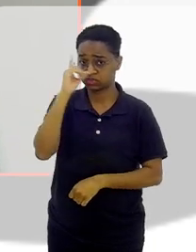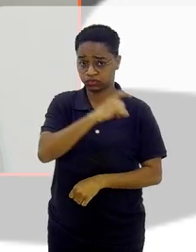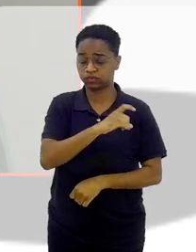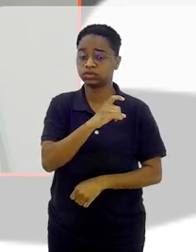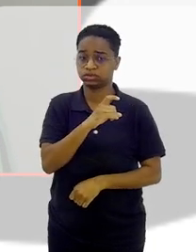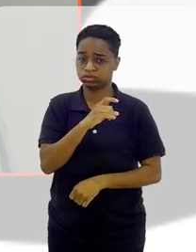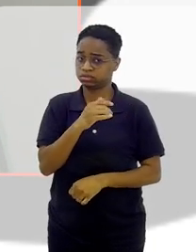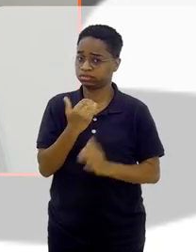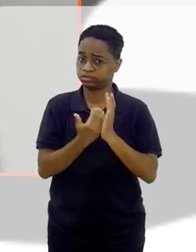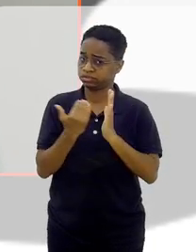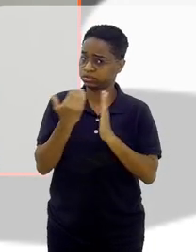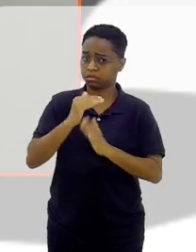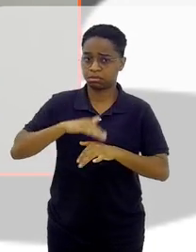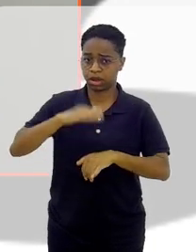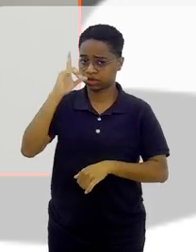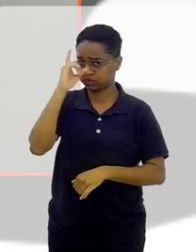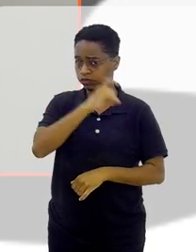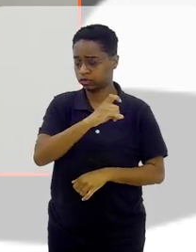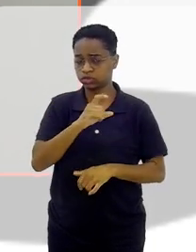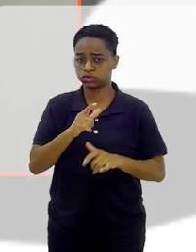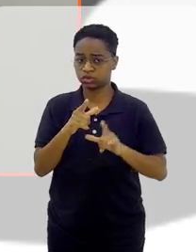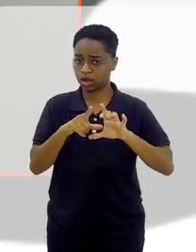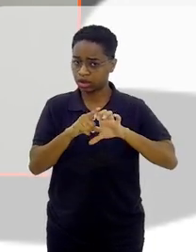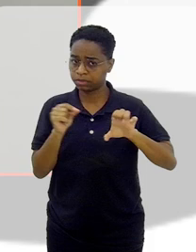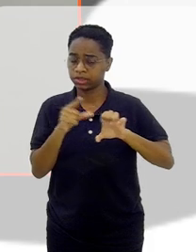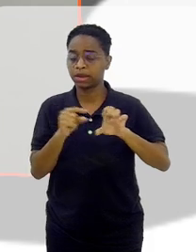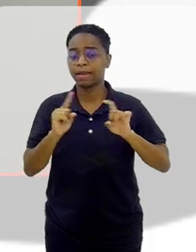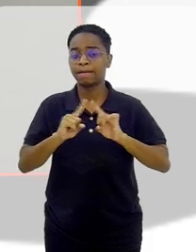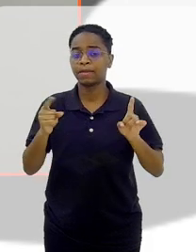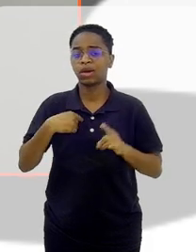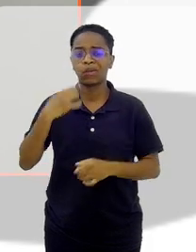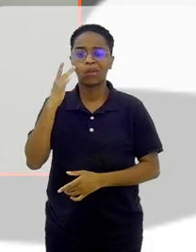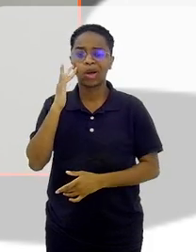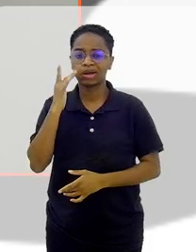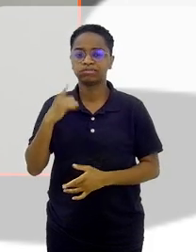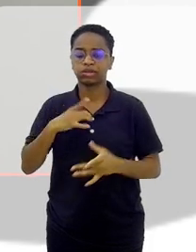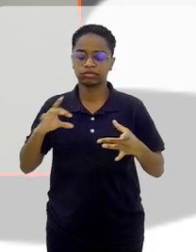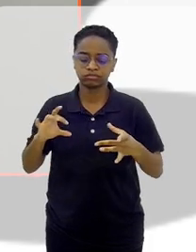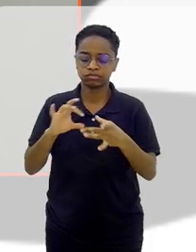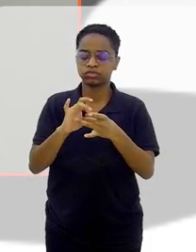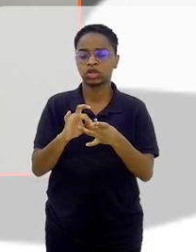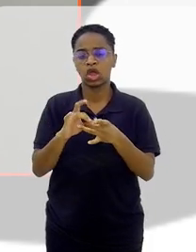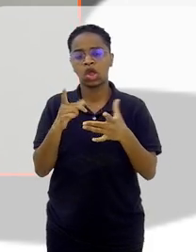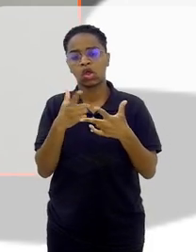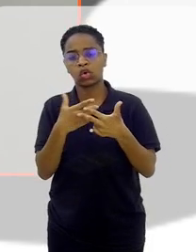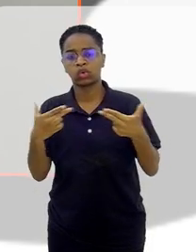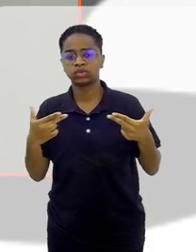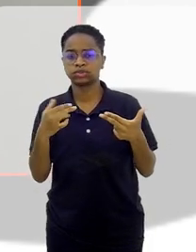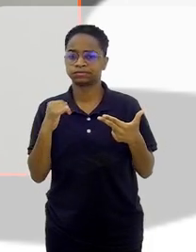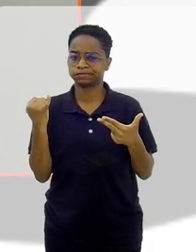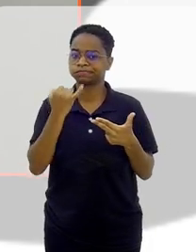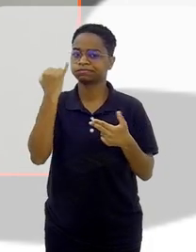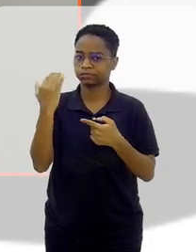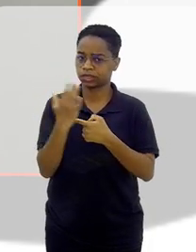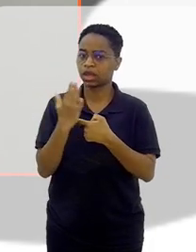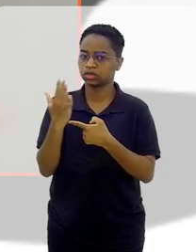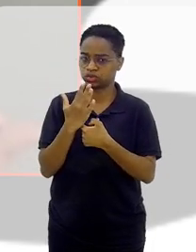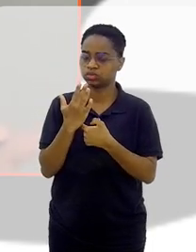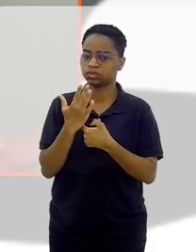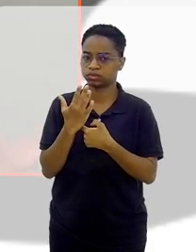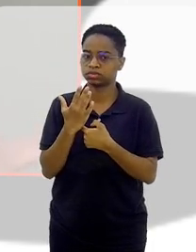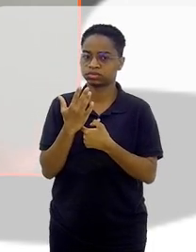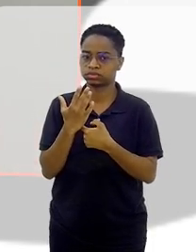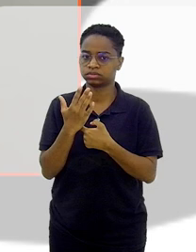é ainda muito mais difícil empreender. Mas eu acho que teve uma combinação aí de fatores que me ajudou muito, né?